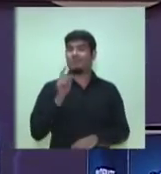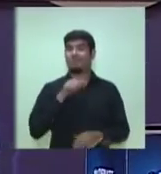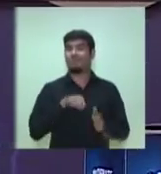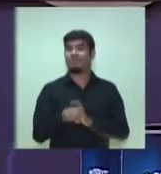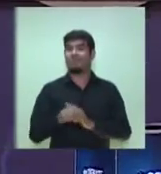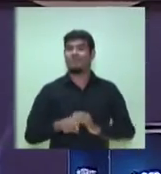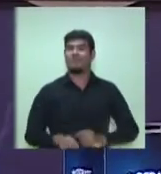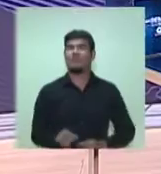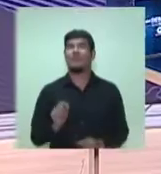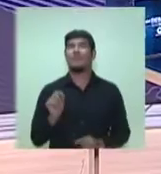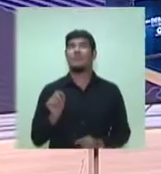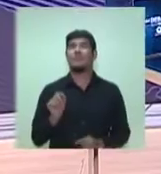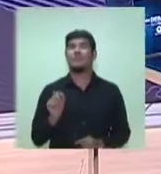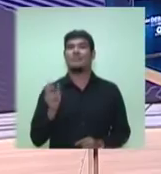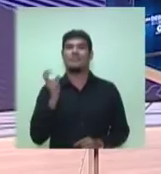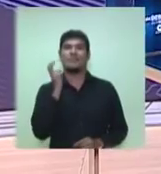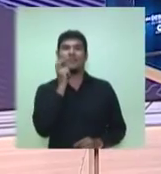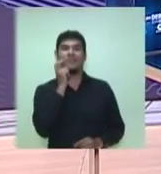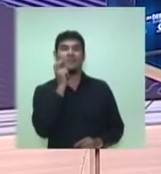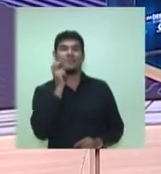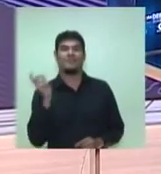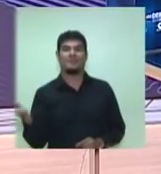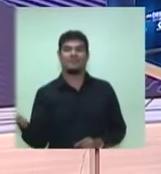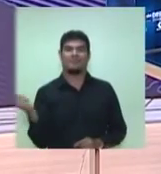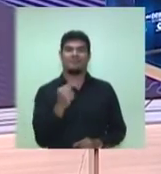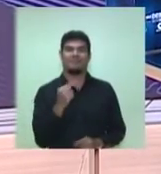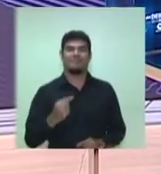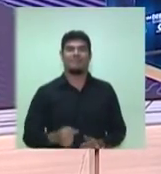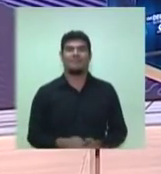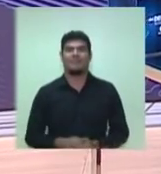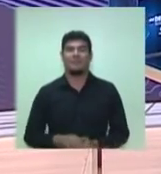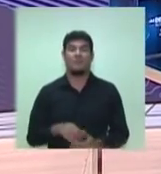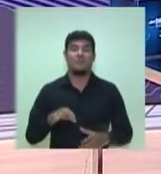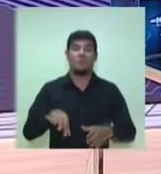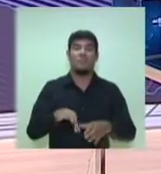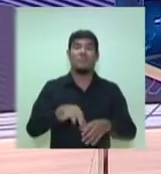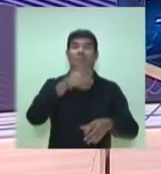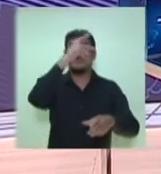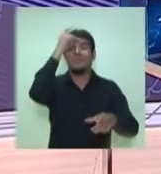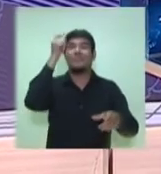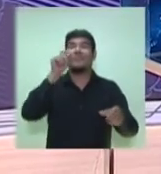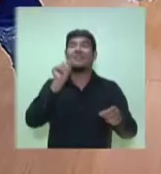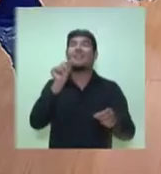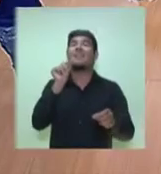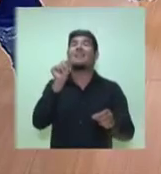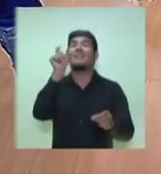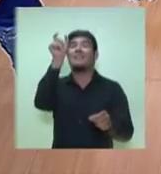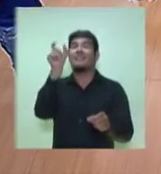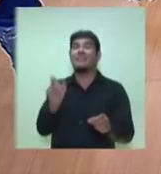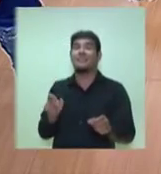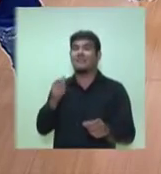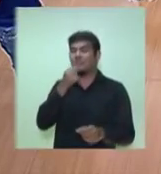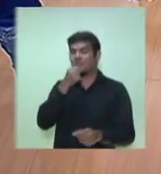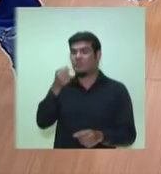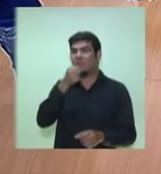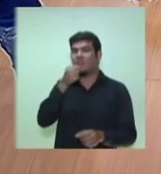É o candidato Marcelo Ramos. E vou sortear agora o jornalista